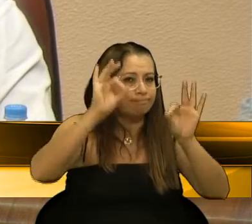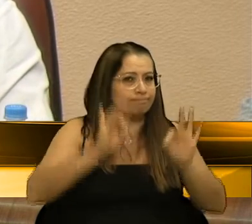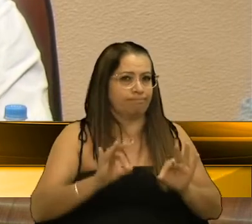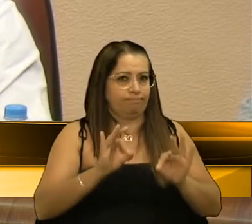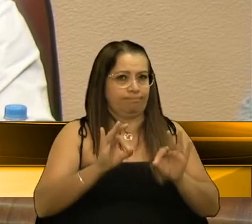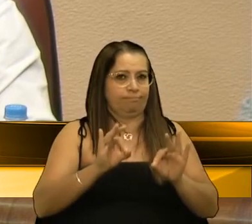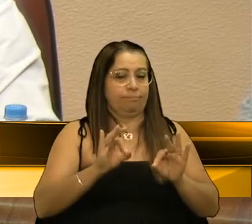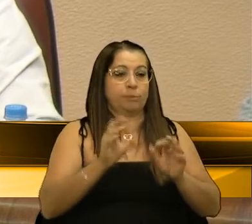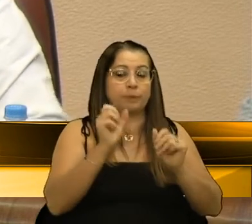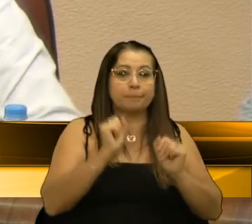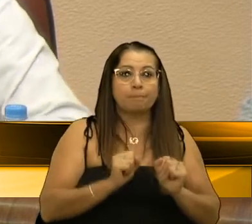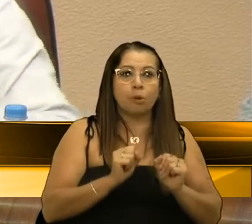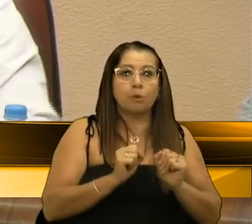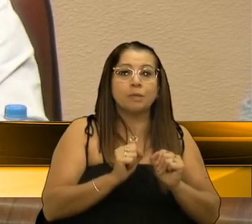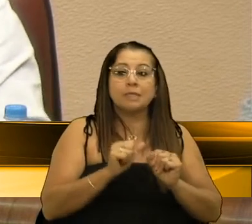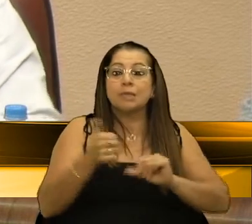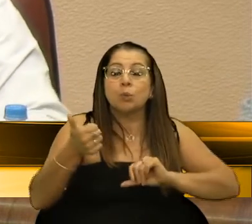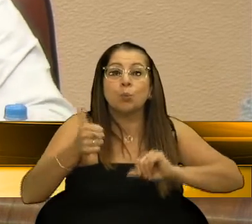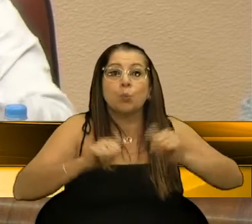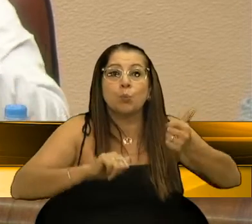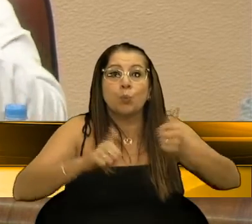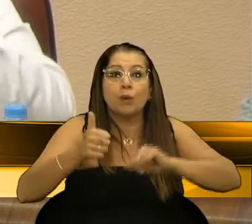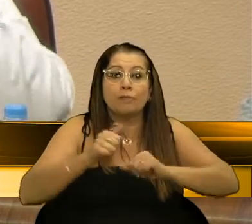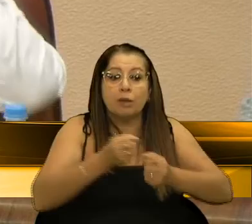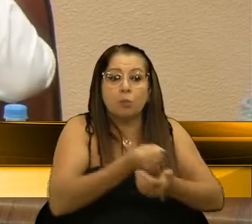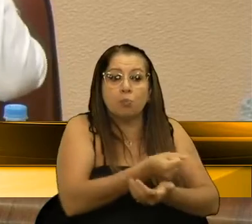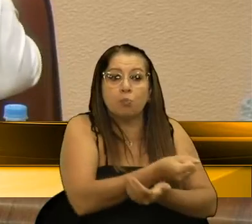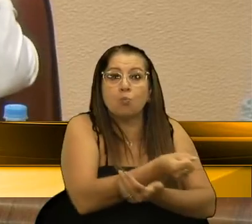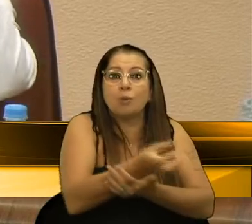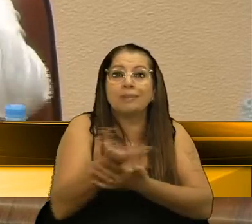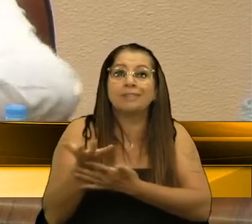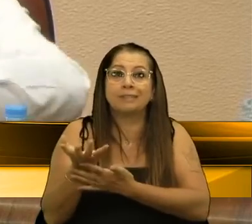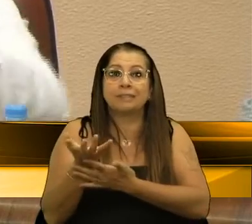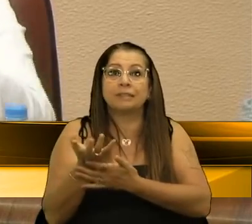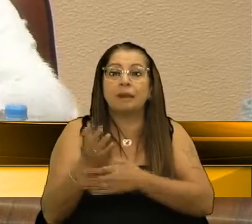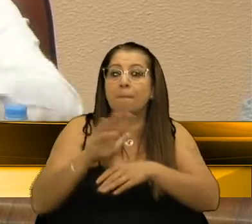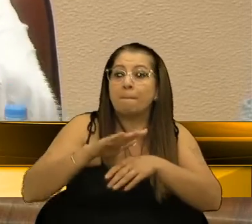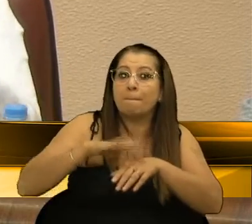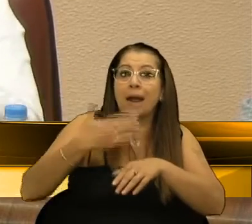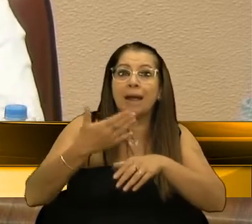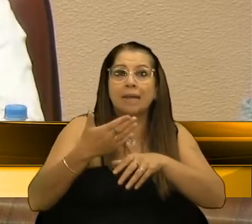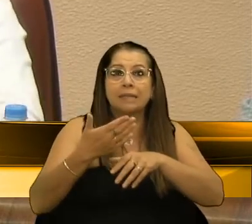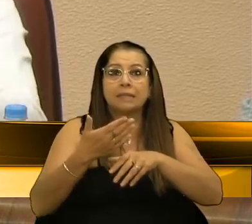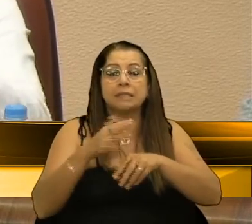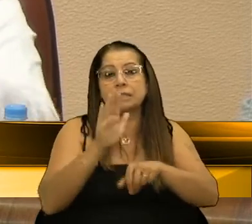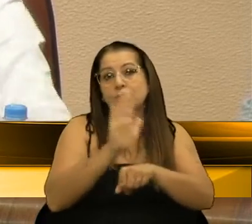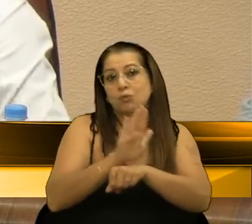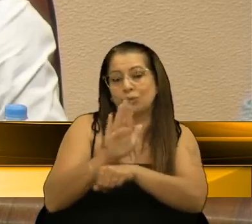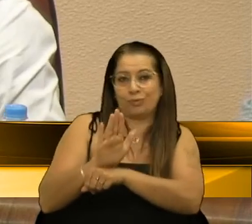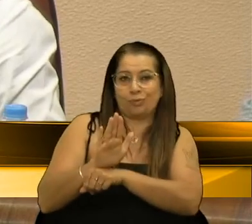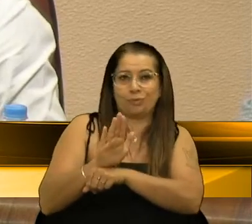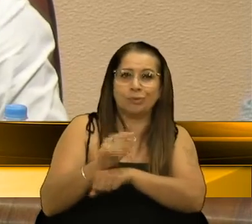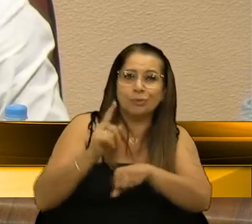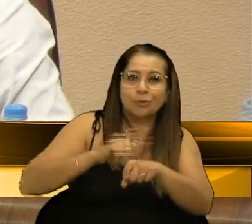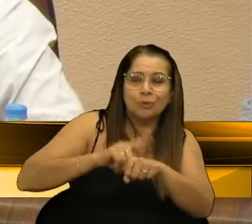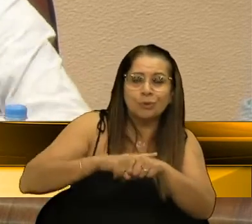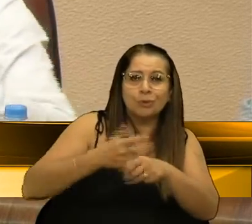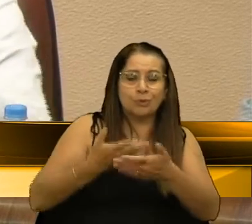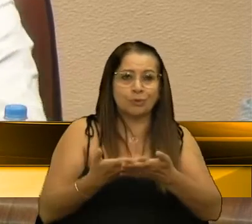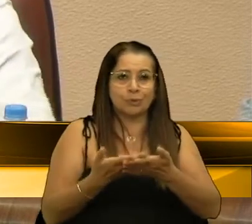para que possa qualificar e quantificar também maiores números de auxílio. Porque, no momento em você